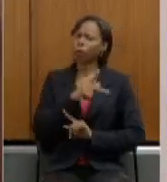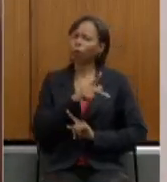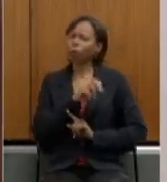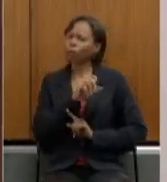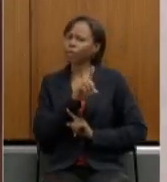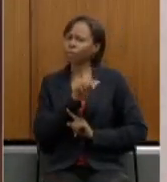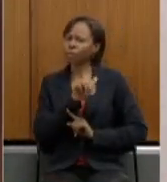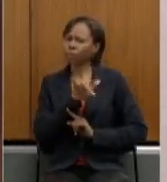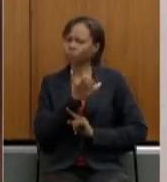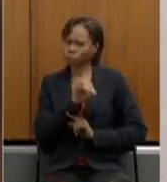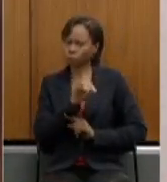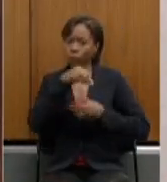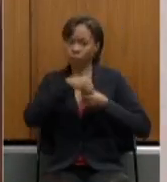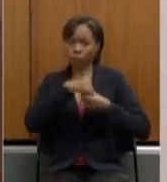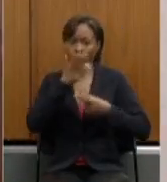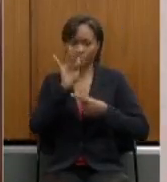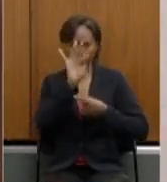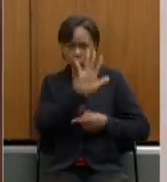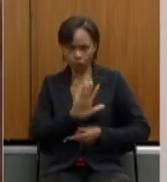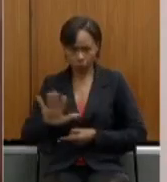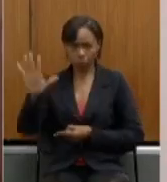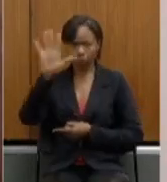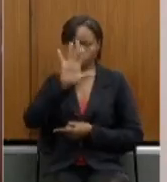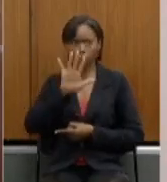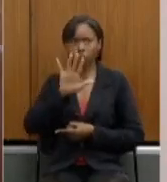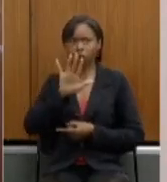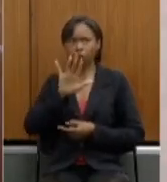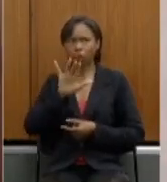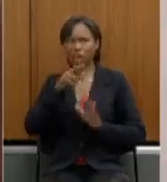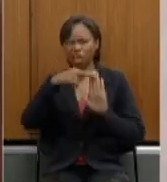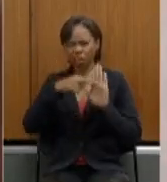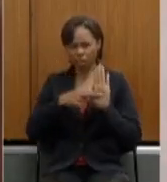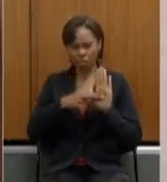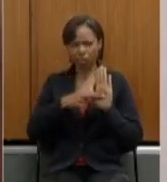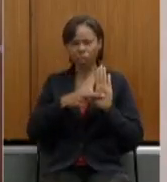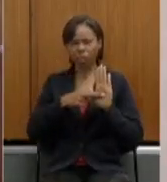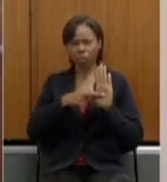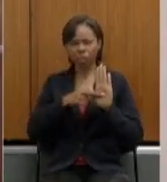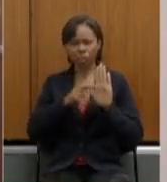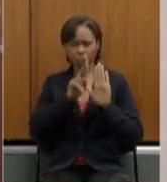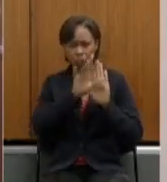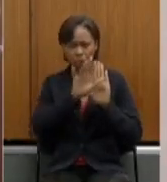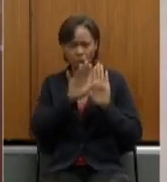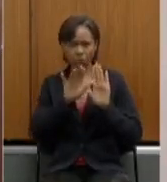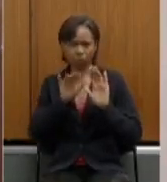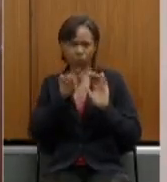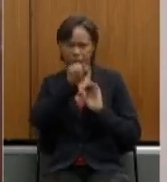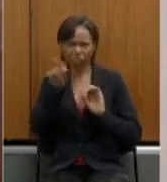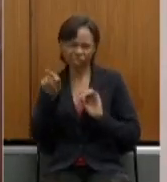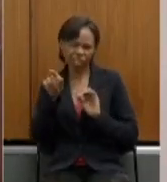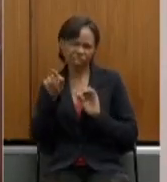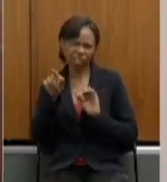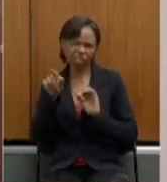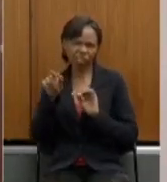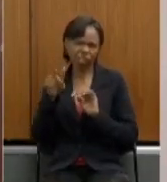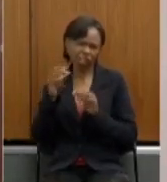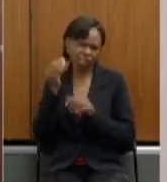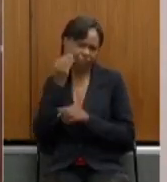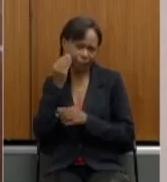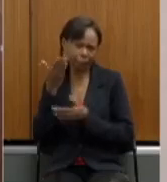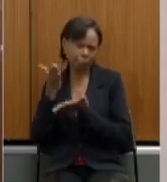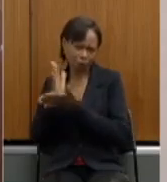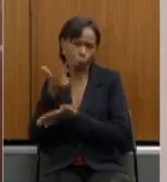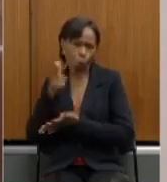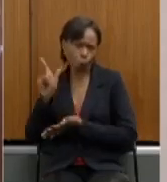transição numa das regras de transição alternativa porque a outra é mantém o que vocês estão tentando aprovar aí 8696 a